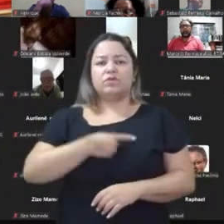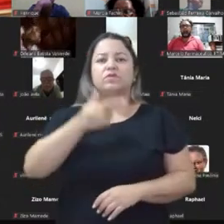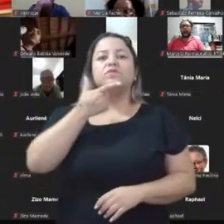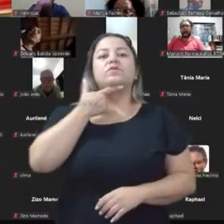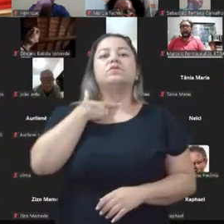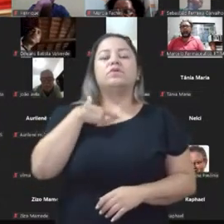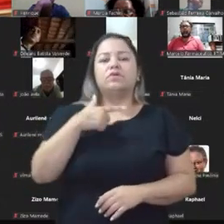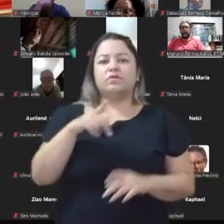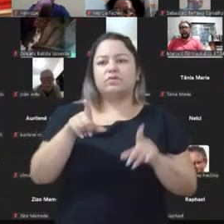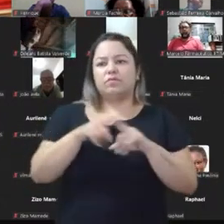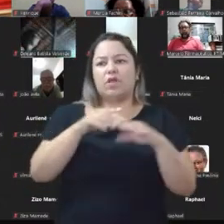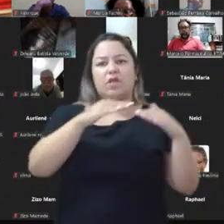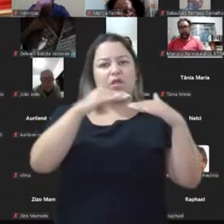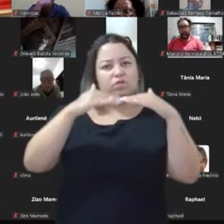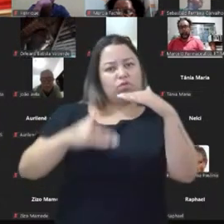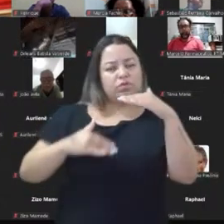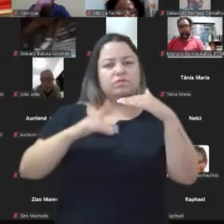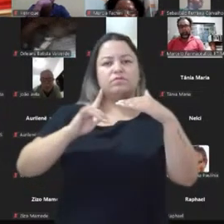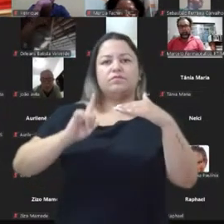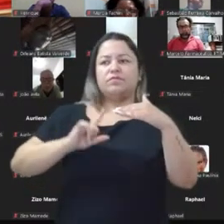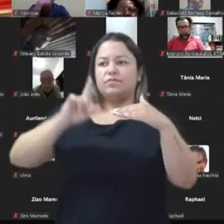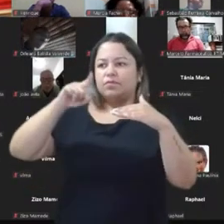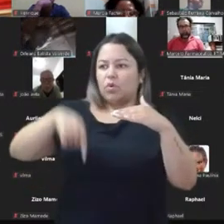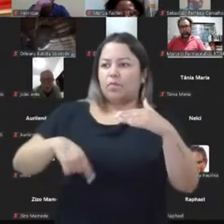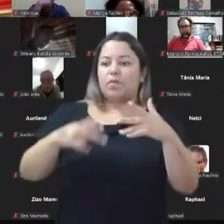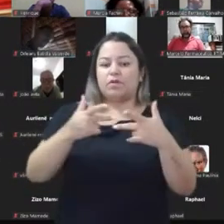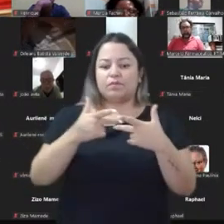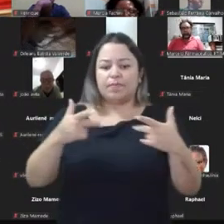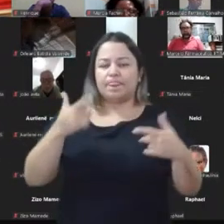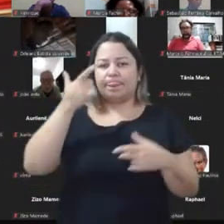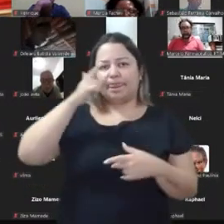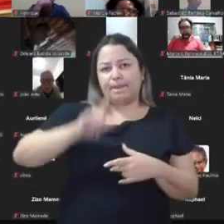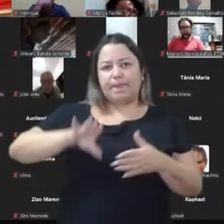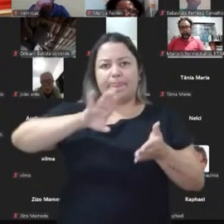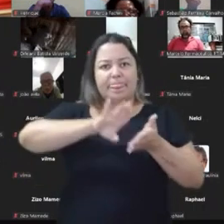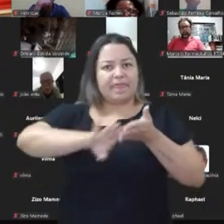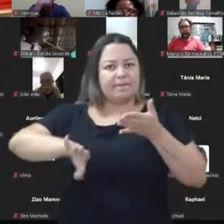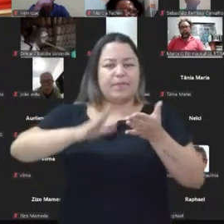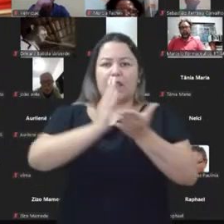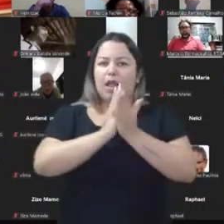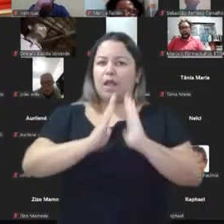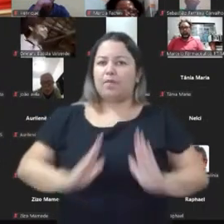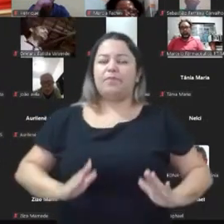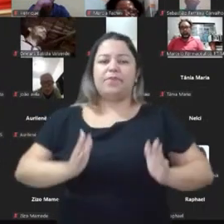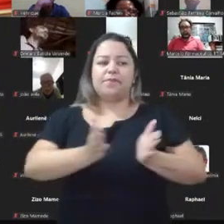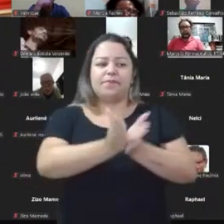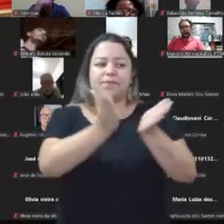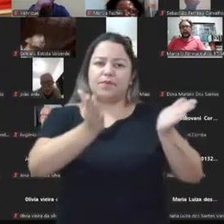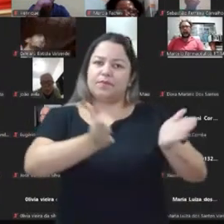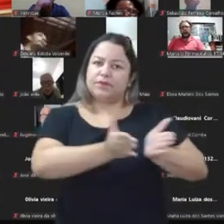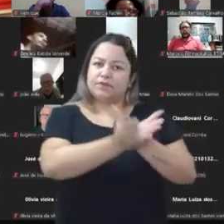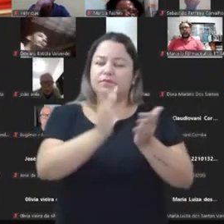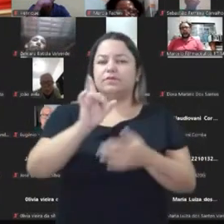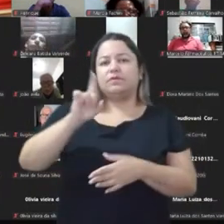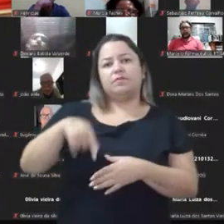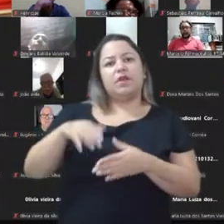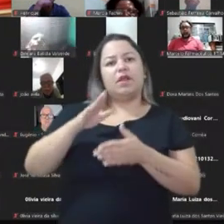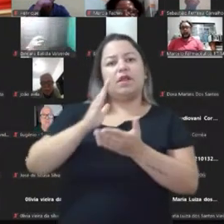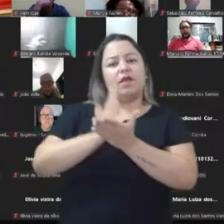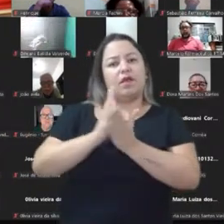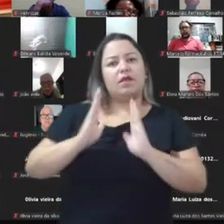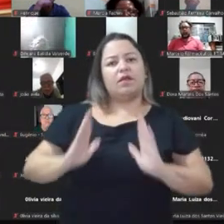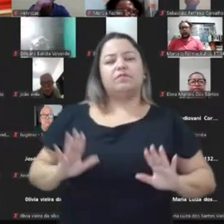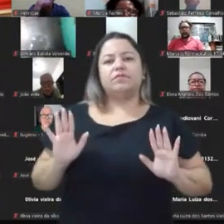onde a desigualdade seja uma coisa que a gente consiga eliminar, a pobreza consiga a gente também eliminar e